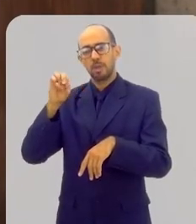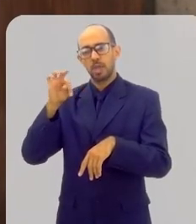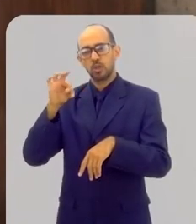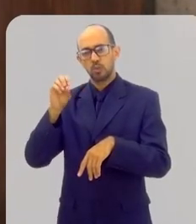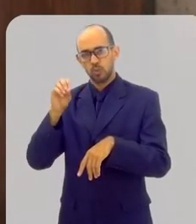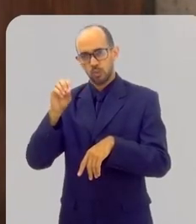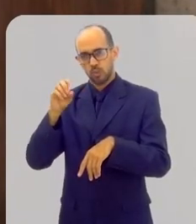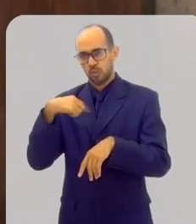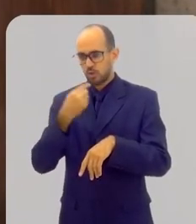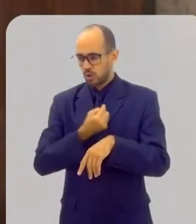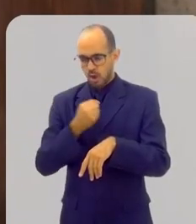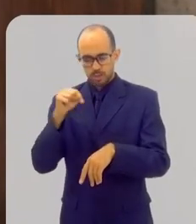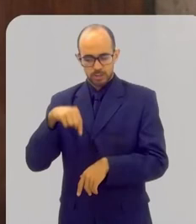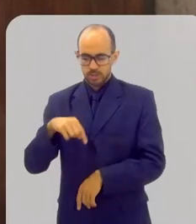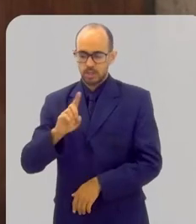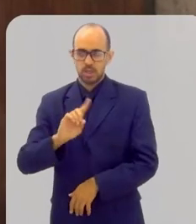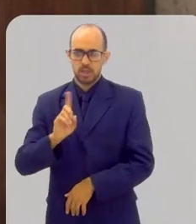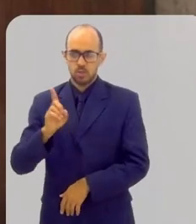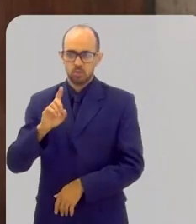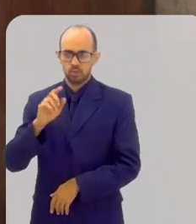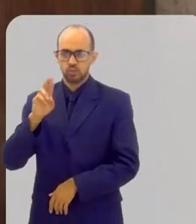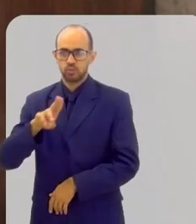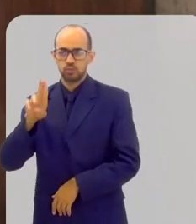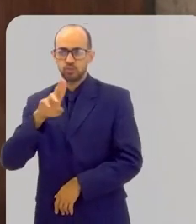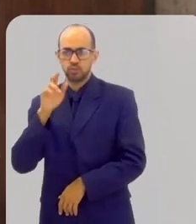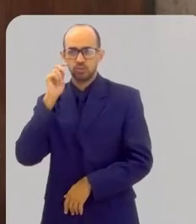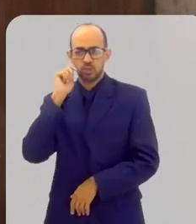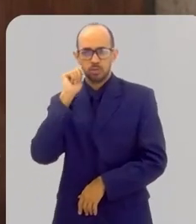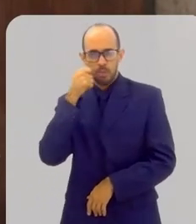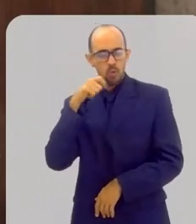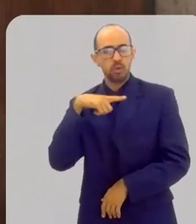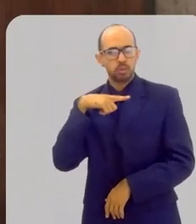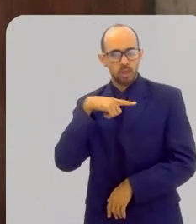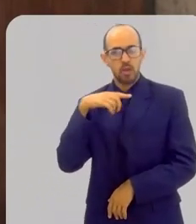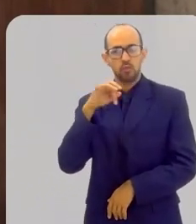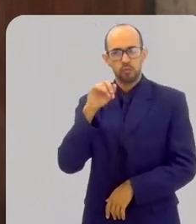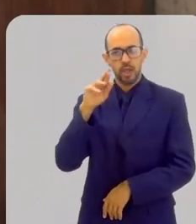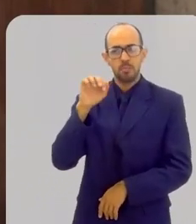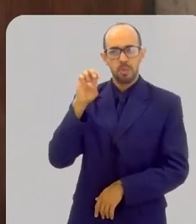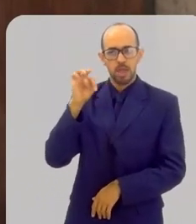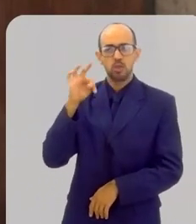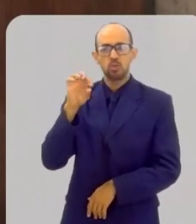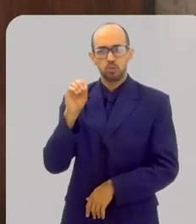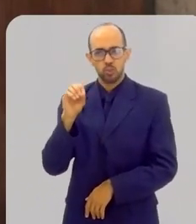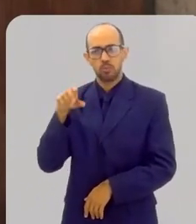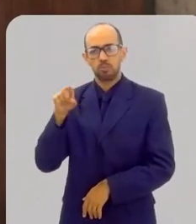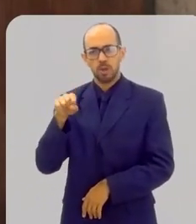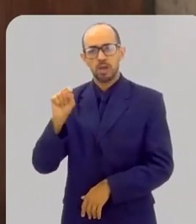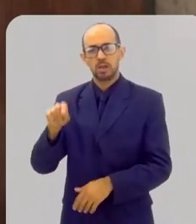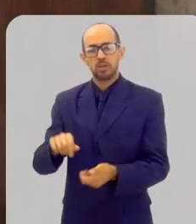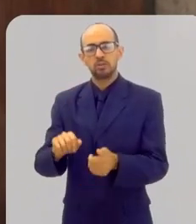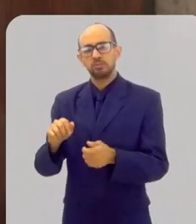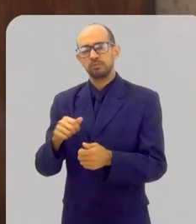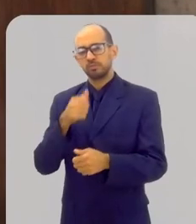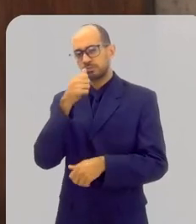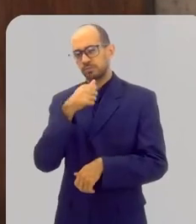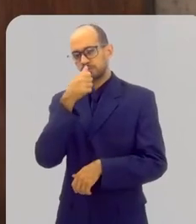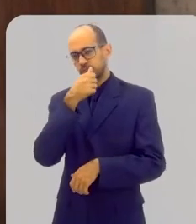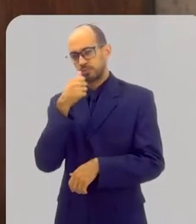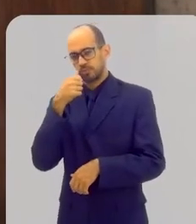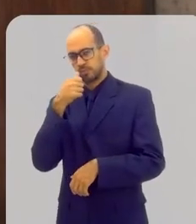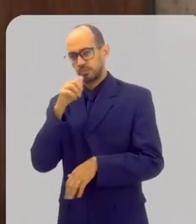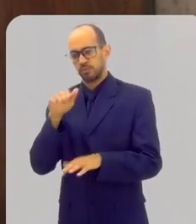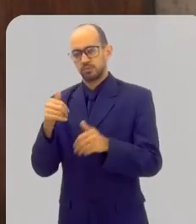com farinha, mas sem fermento. Nós não, nós usamos pão fermentado para consagrar.